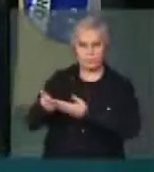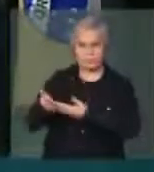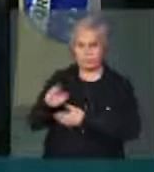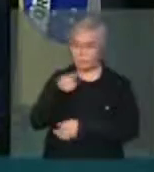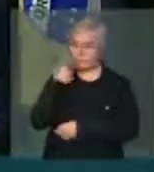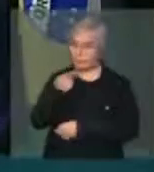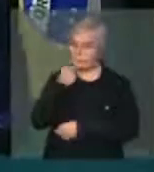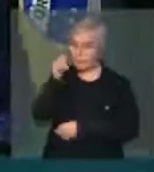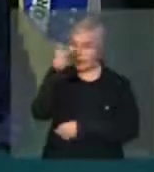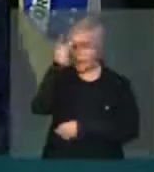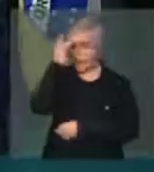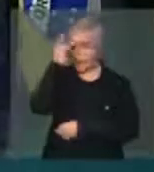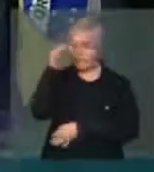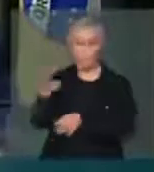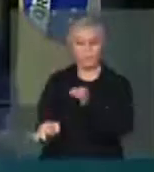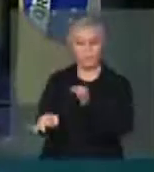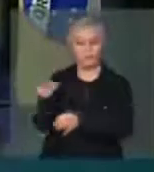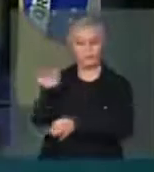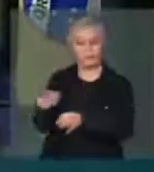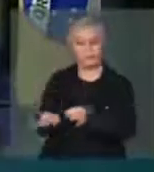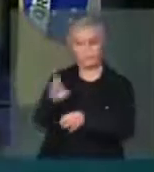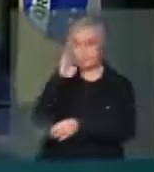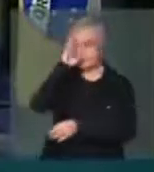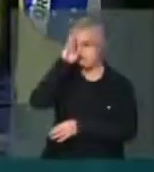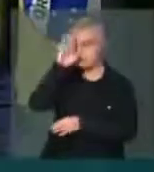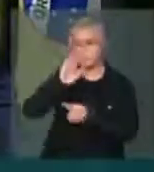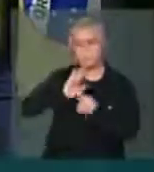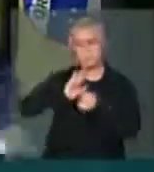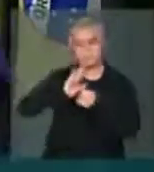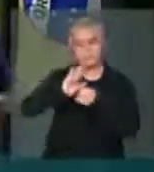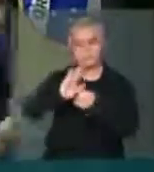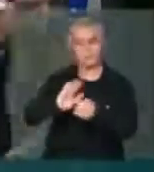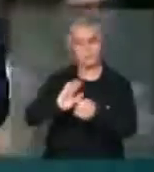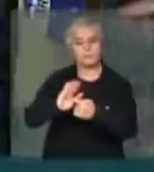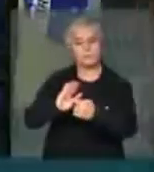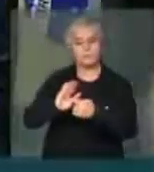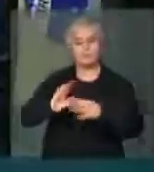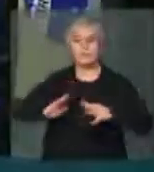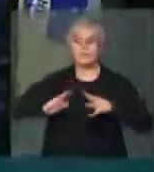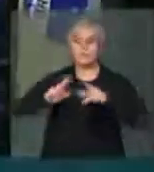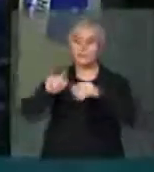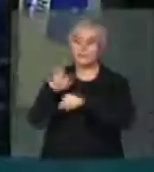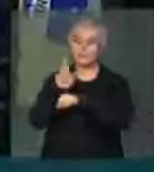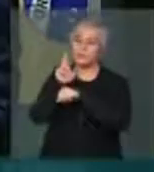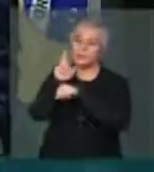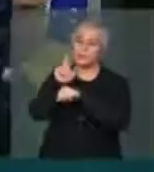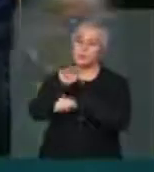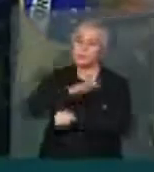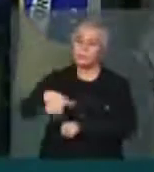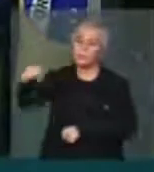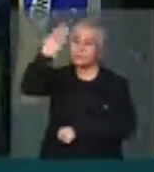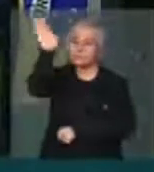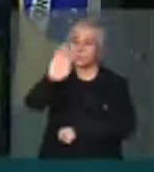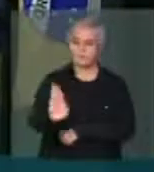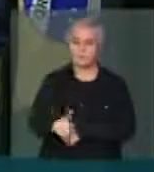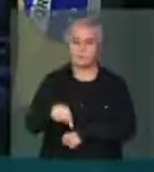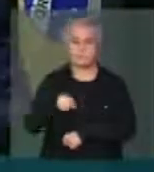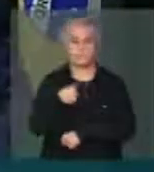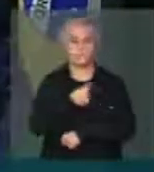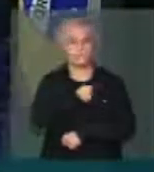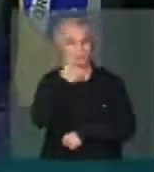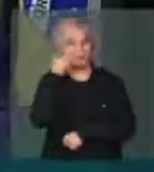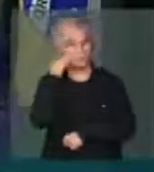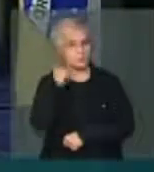julgamento de amanhã é sobretudo uma sinalização a todos os gestores do Brasil nós sabemos que tem